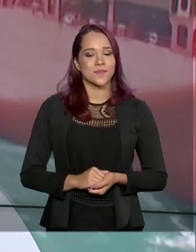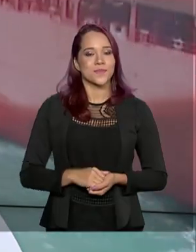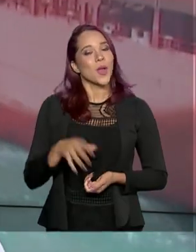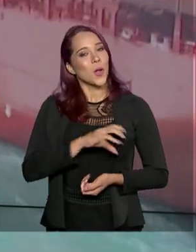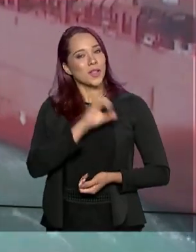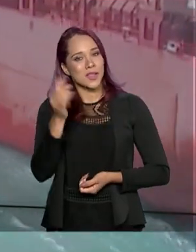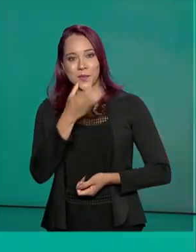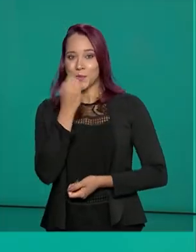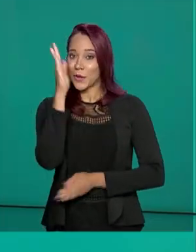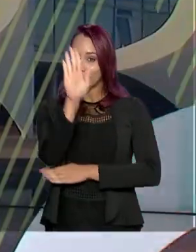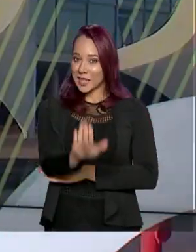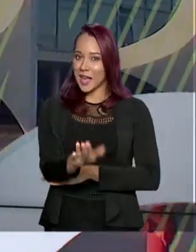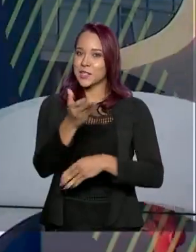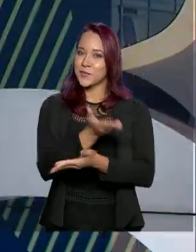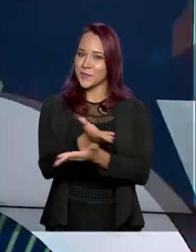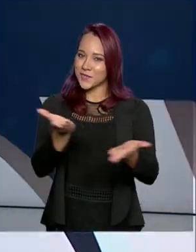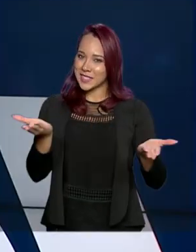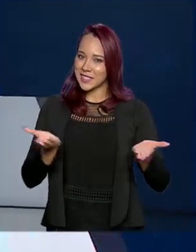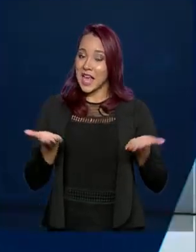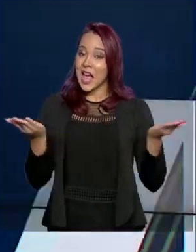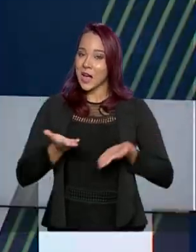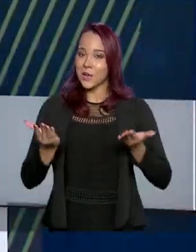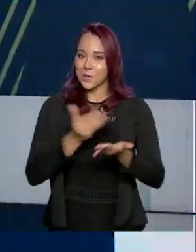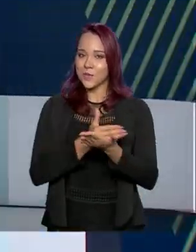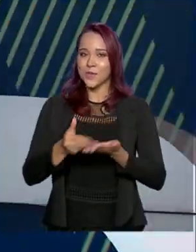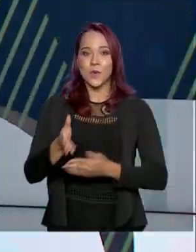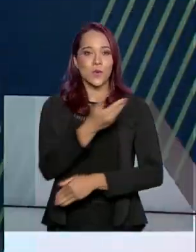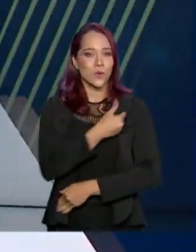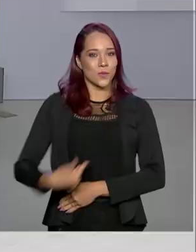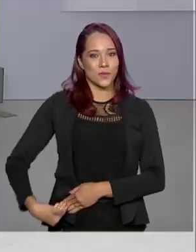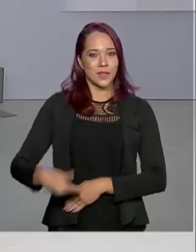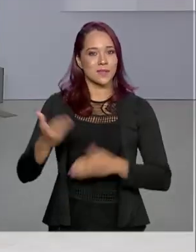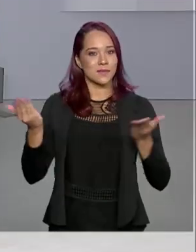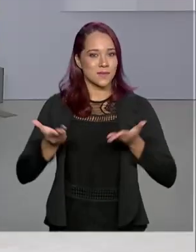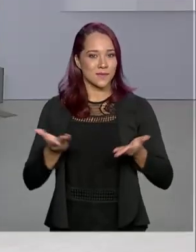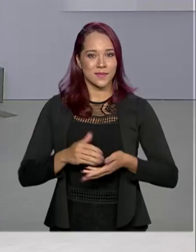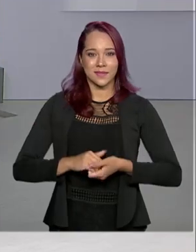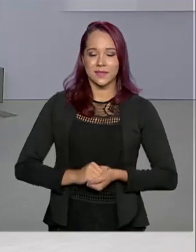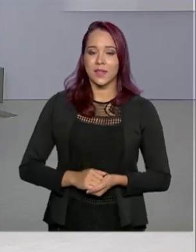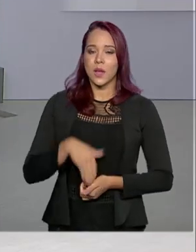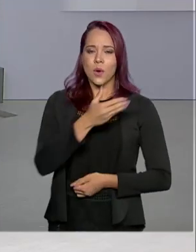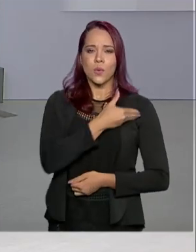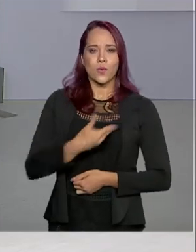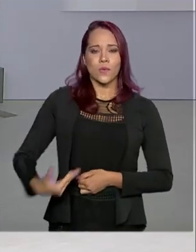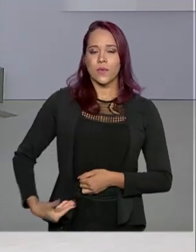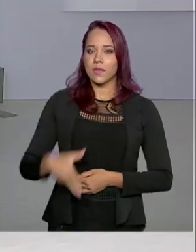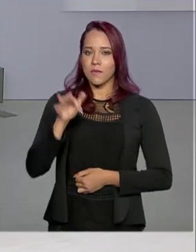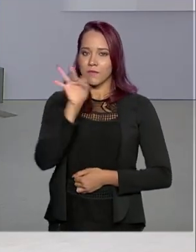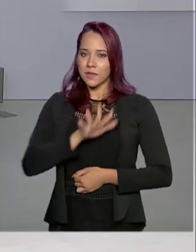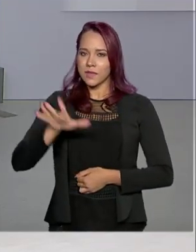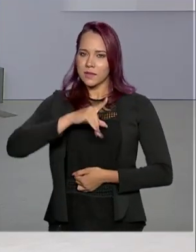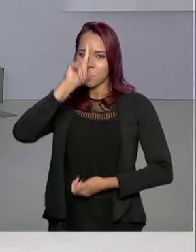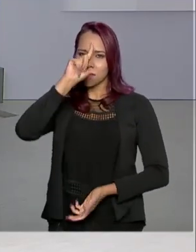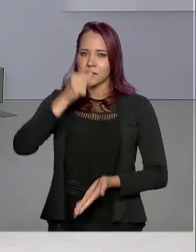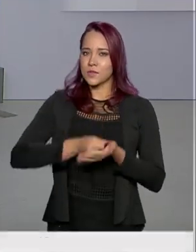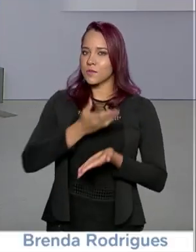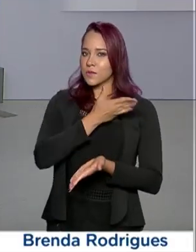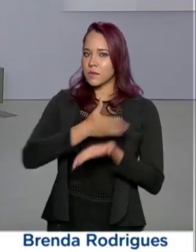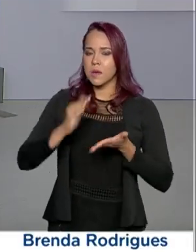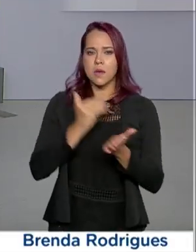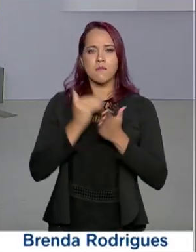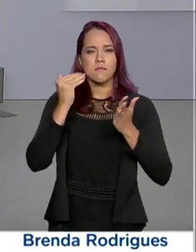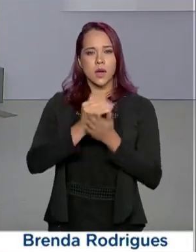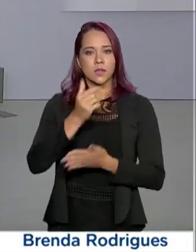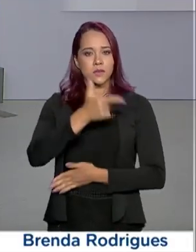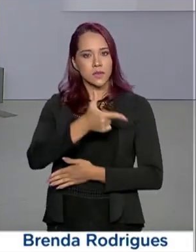Olá, boa tarde para você. Já está no ar mais um governo agora. O governo federal decidiu extinguir mais de